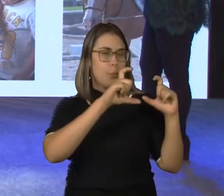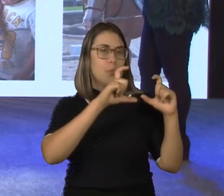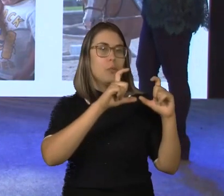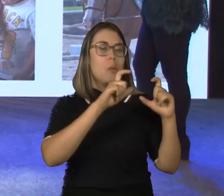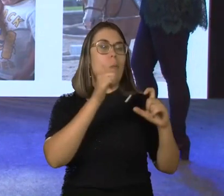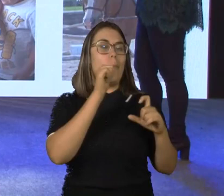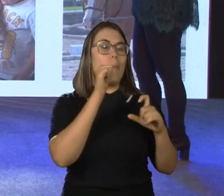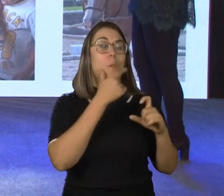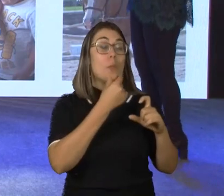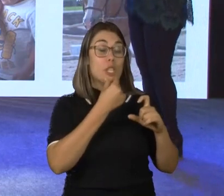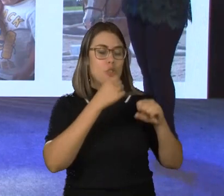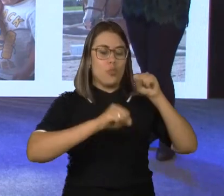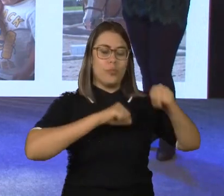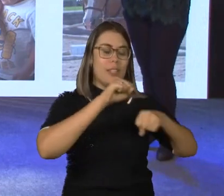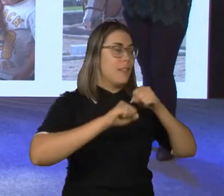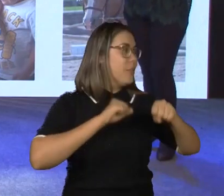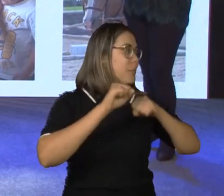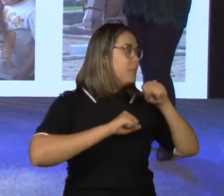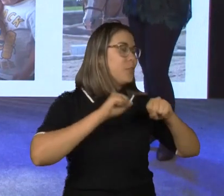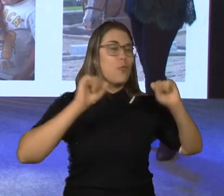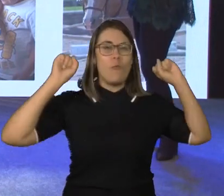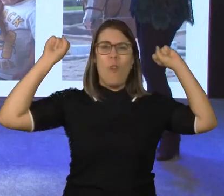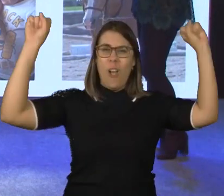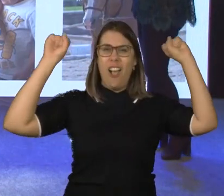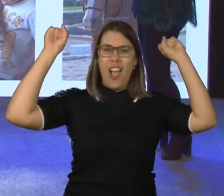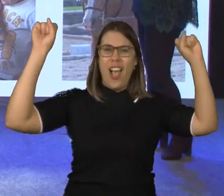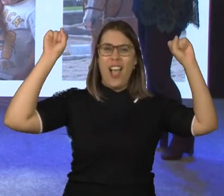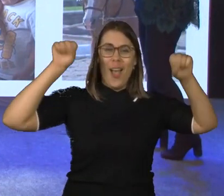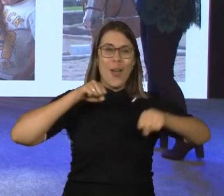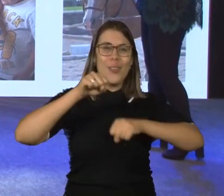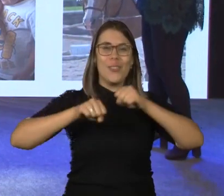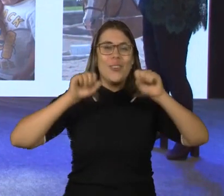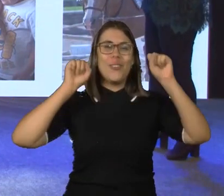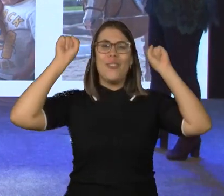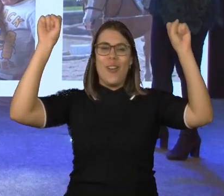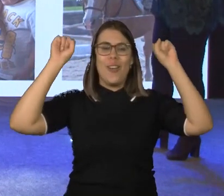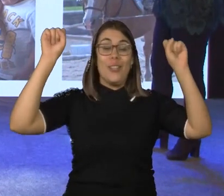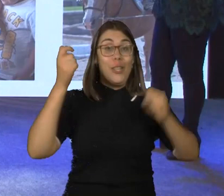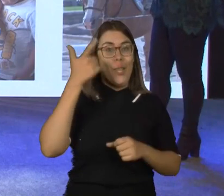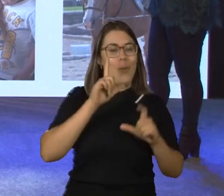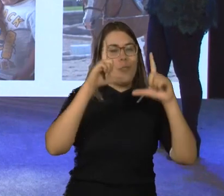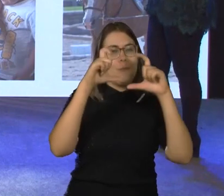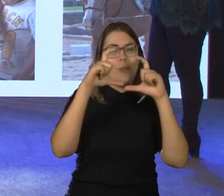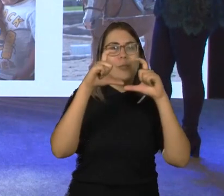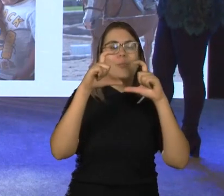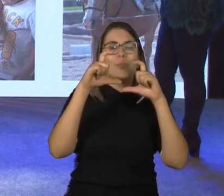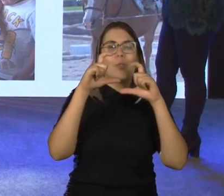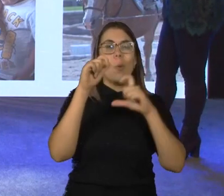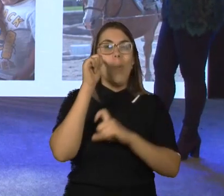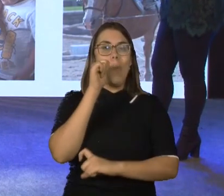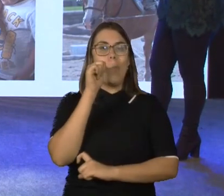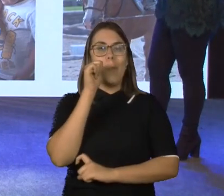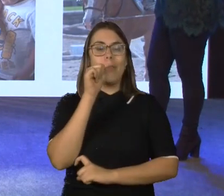bicicleta, com as mãos para cima, numa expressão de comemoração. A gente tem na segunda foto uma menina com